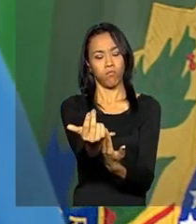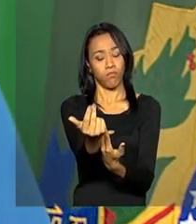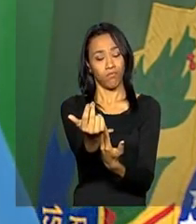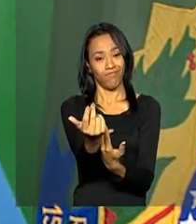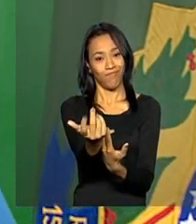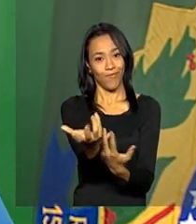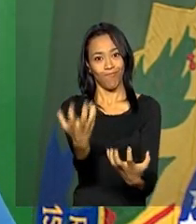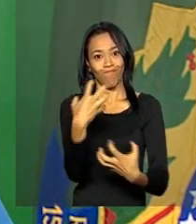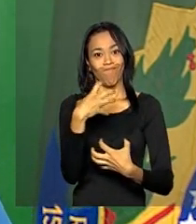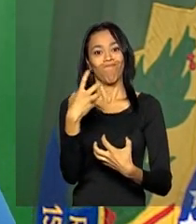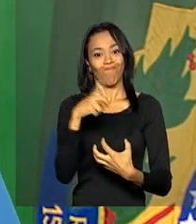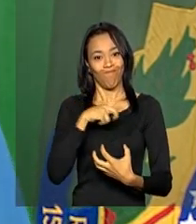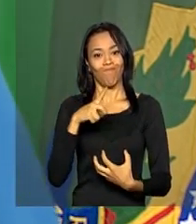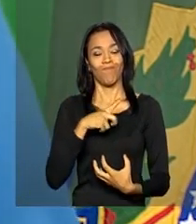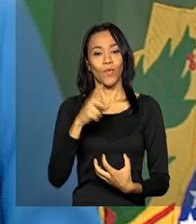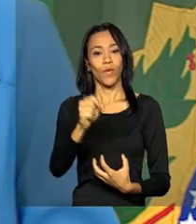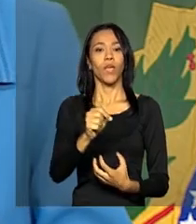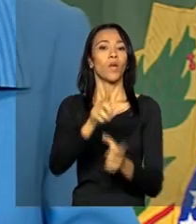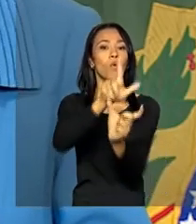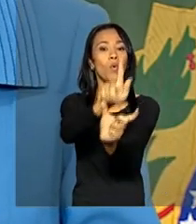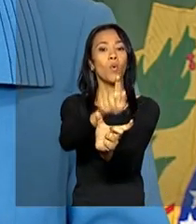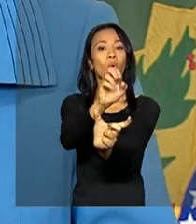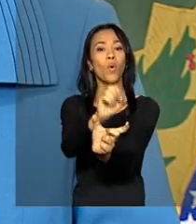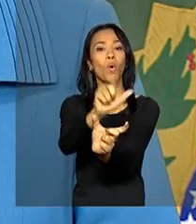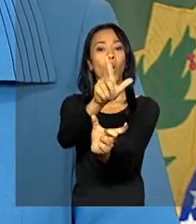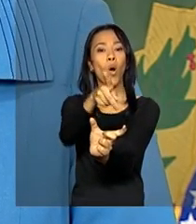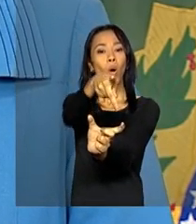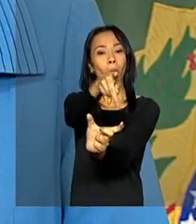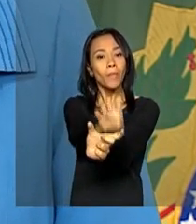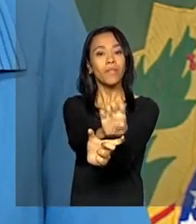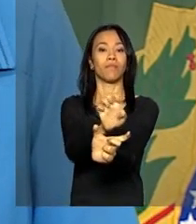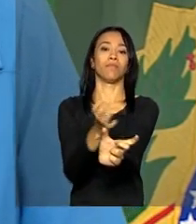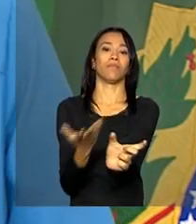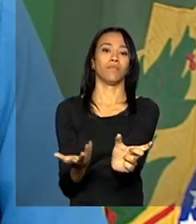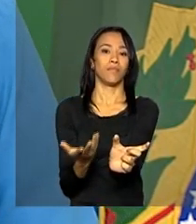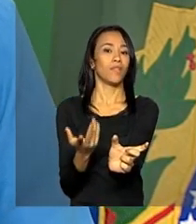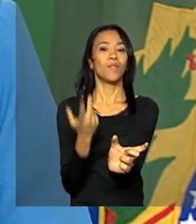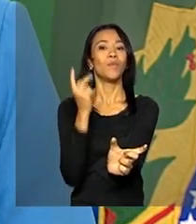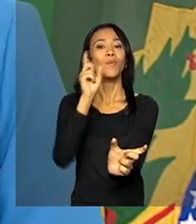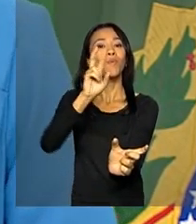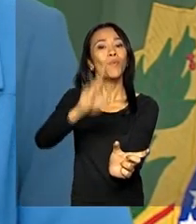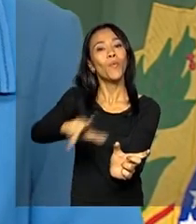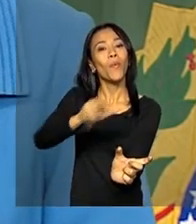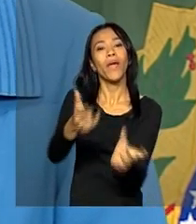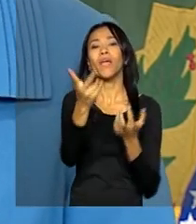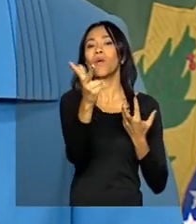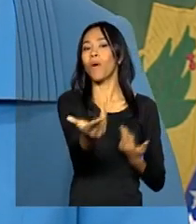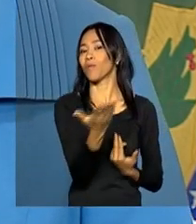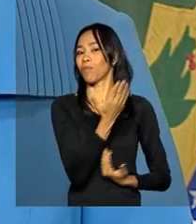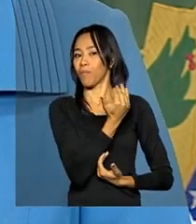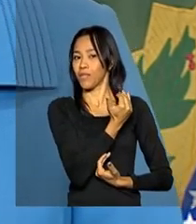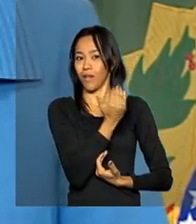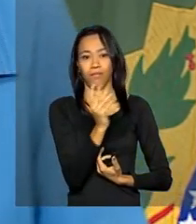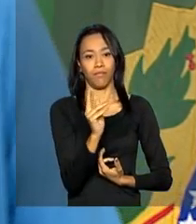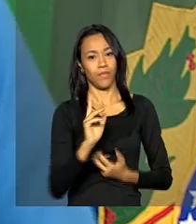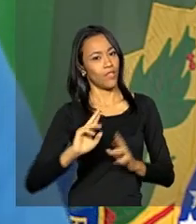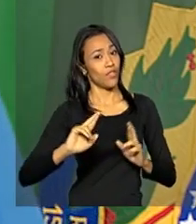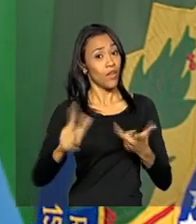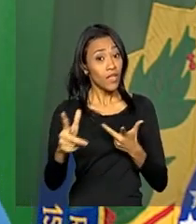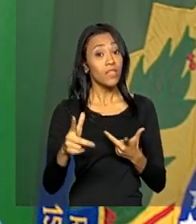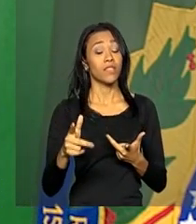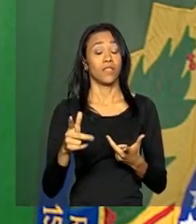de Estado. Um golpe de Estado que não é um golpe tradicional da minha juventude, mas,